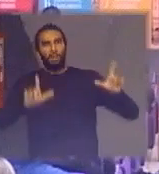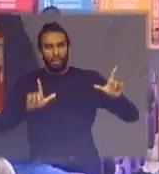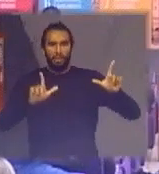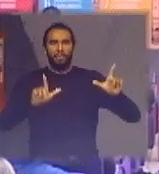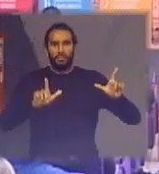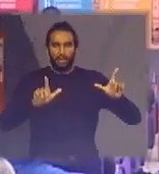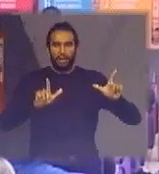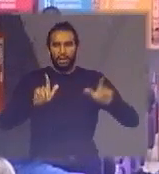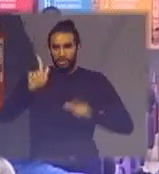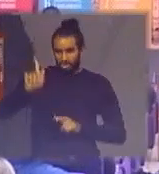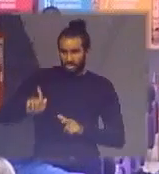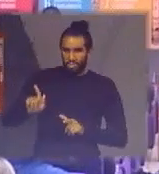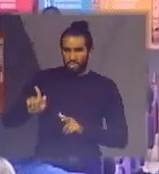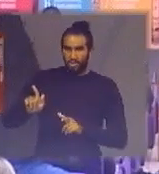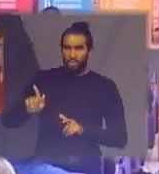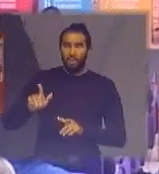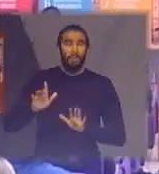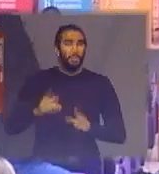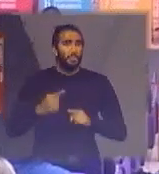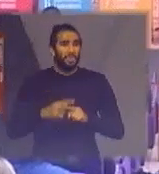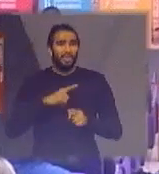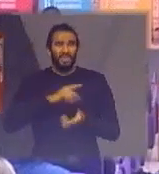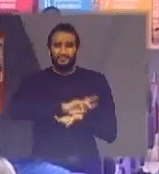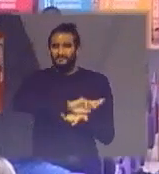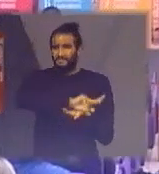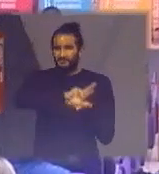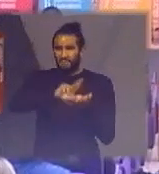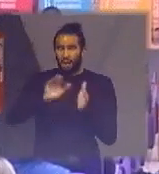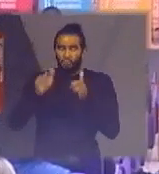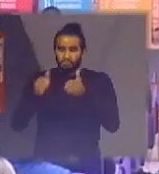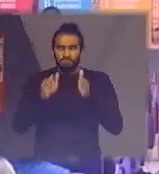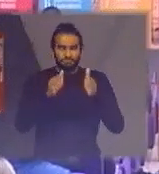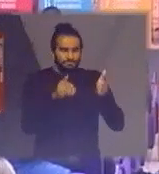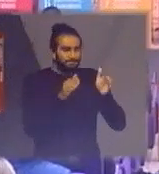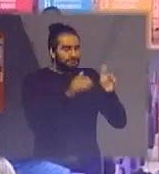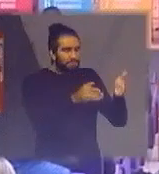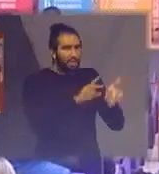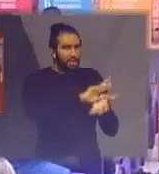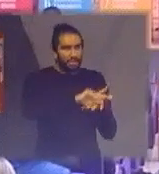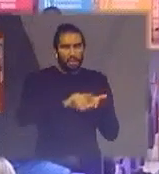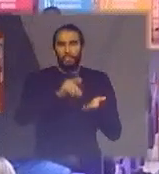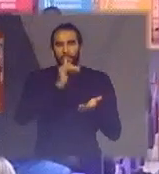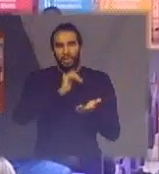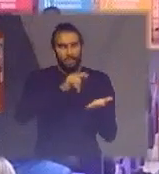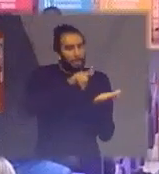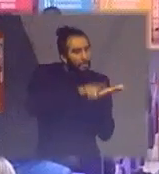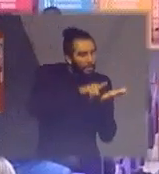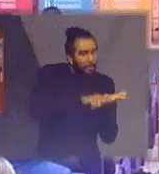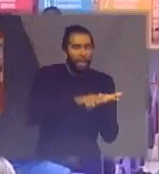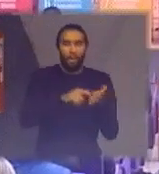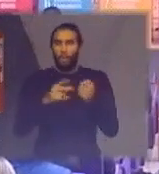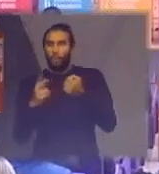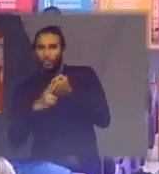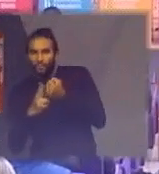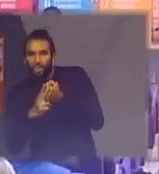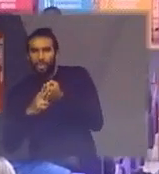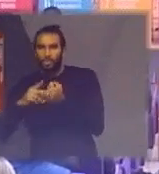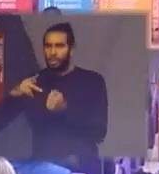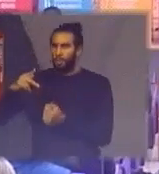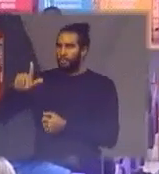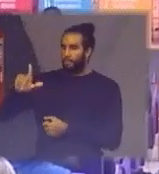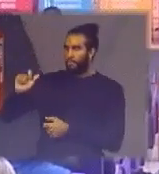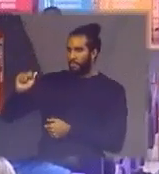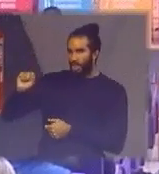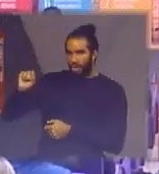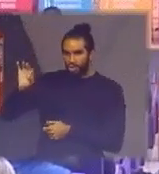integrada porque são focos diferenciados quando a gente fala plástico, papel, metal e vidro são focos diferenciados quando a fala eletroeletrônico então é um